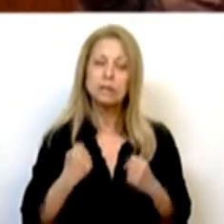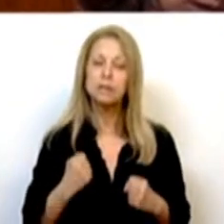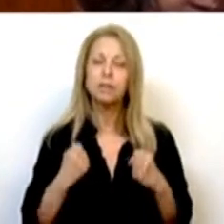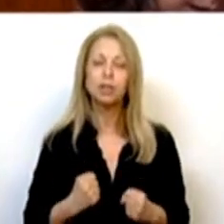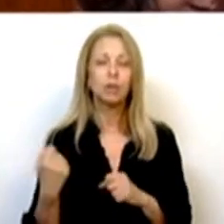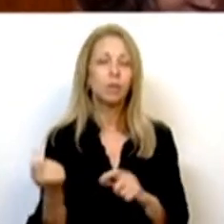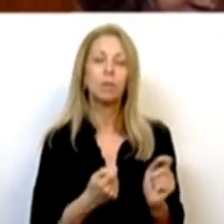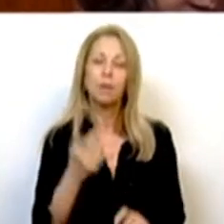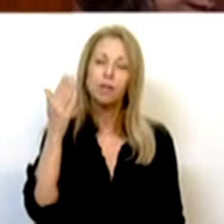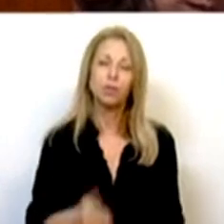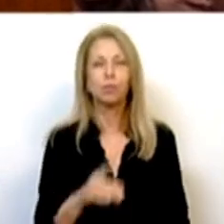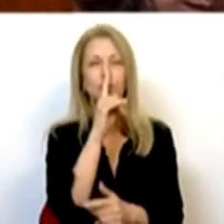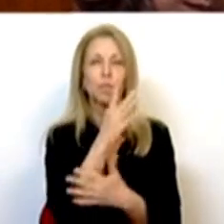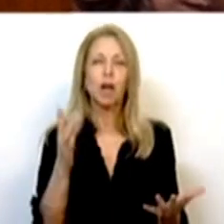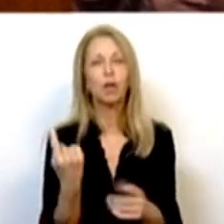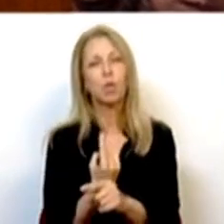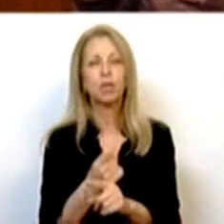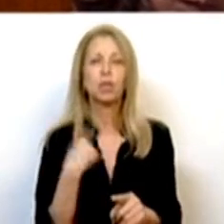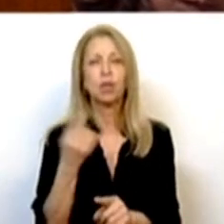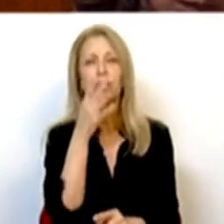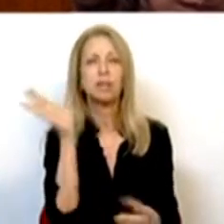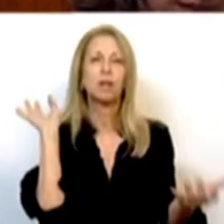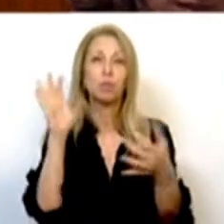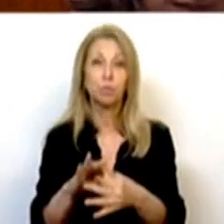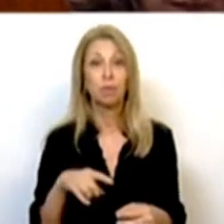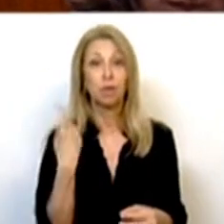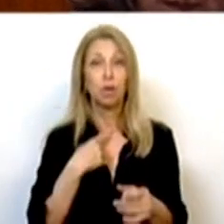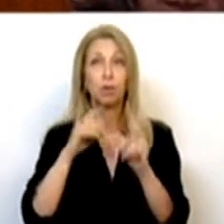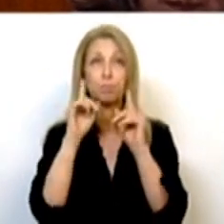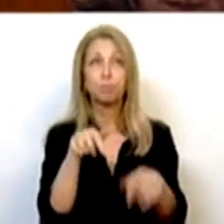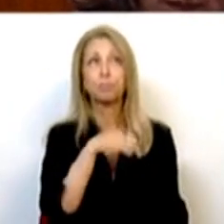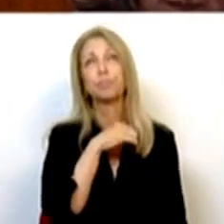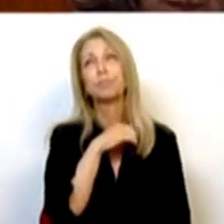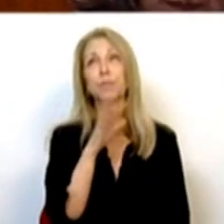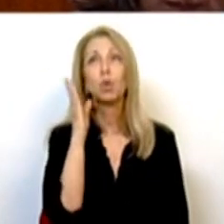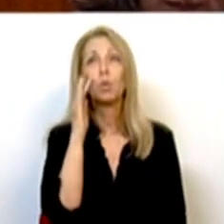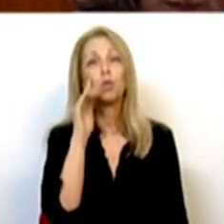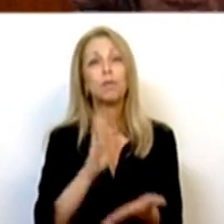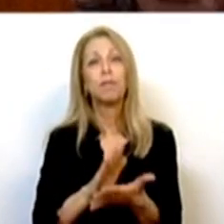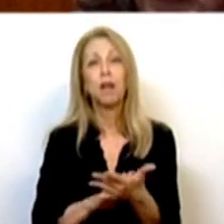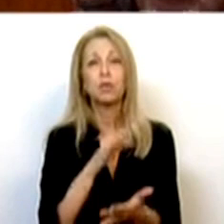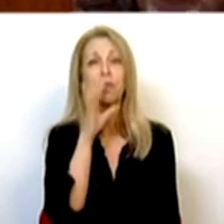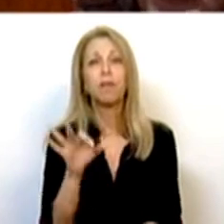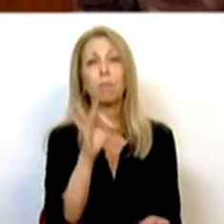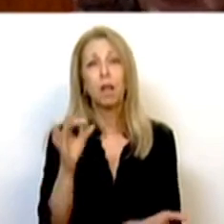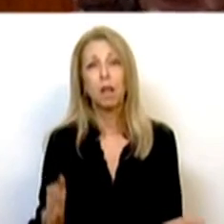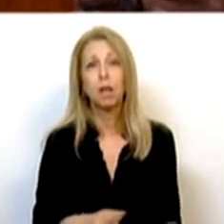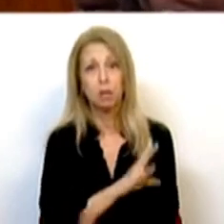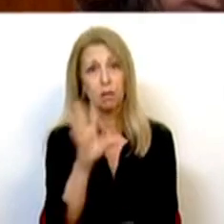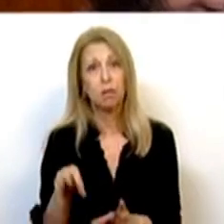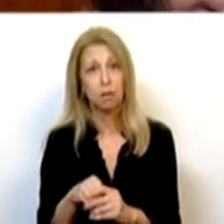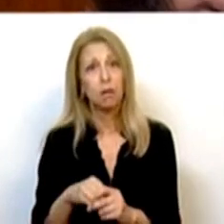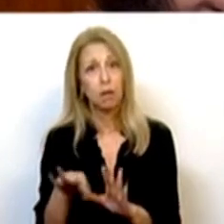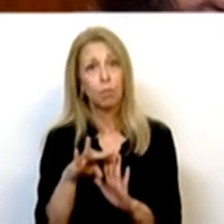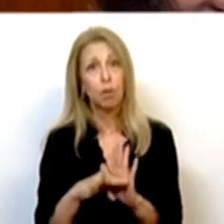debate também justo para aquilo que nós dizemos, porque ignoramos aquilo que foram números, factos, famílias que foram abrangidas pelos